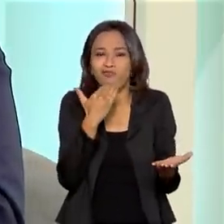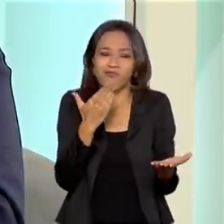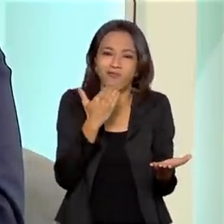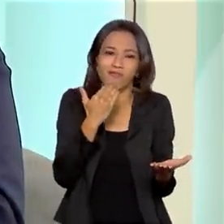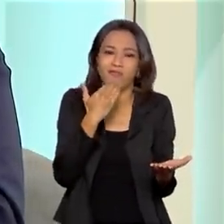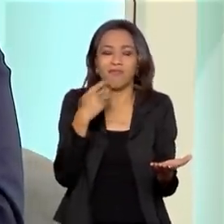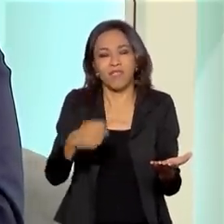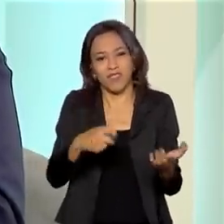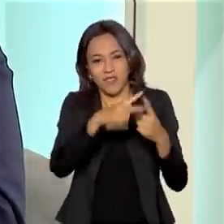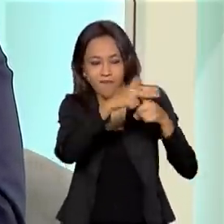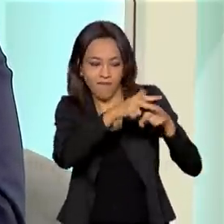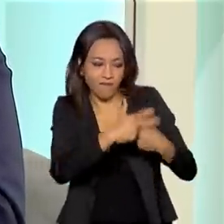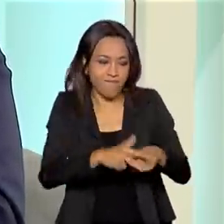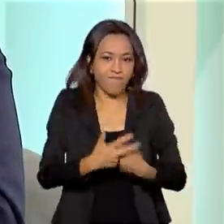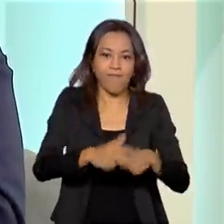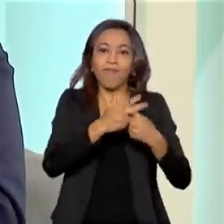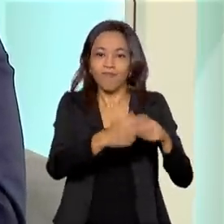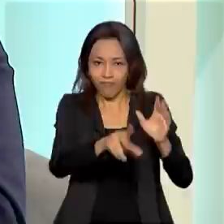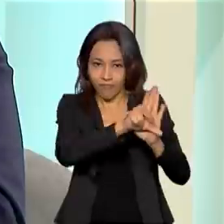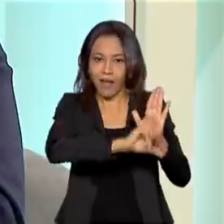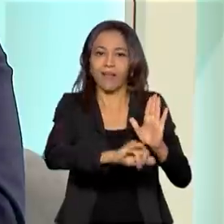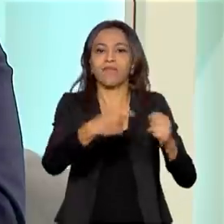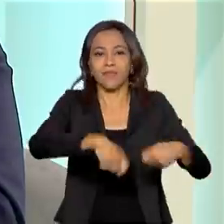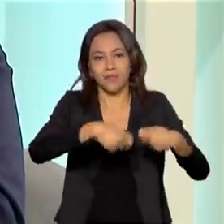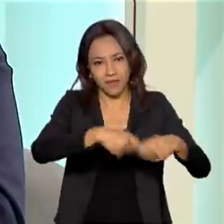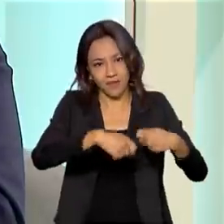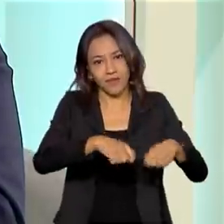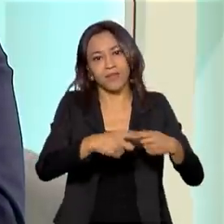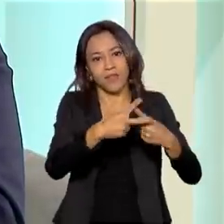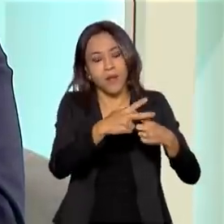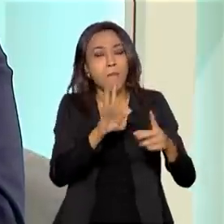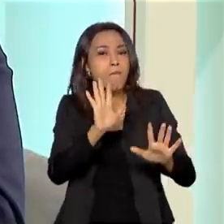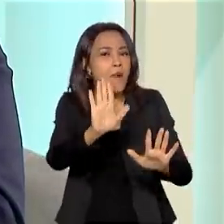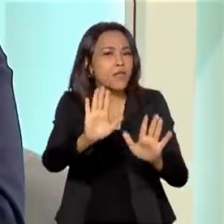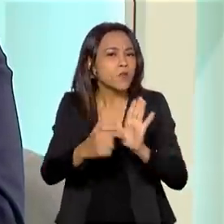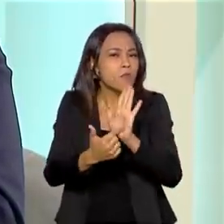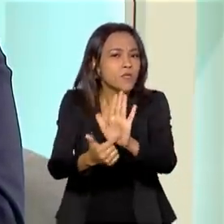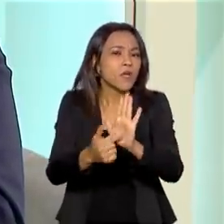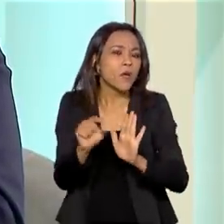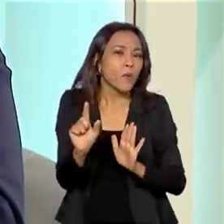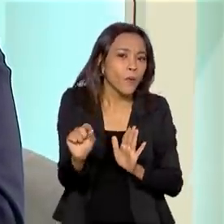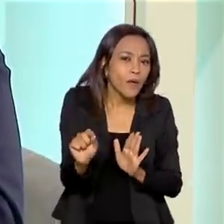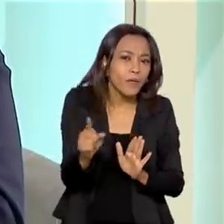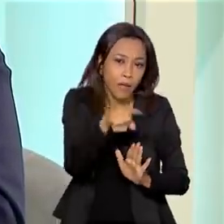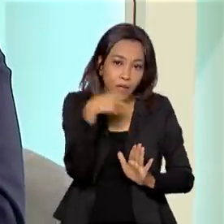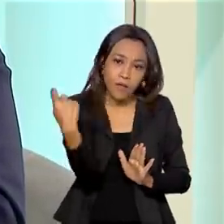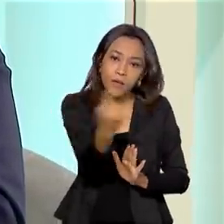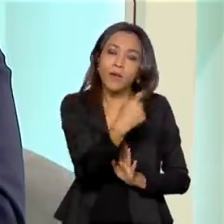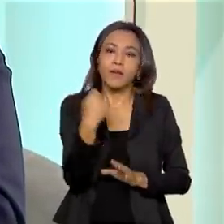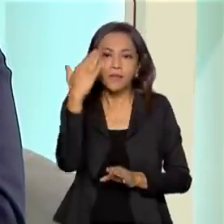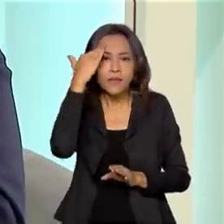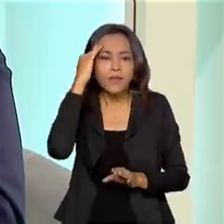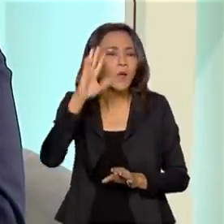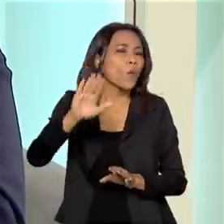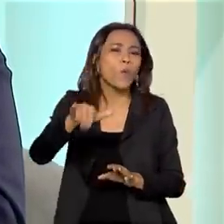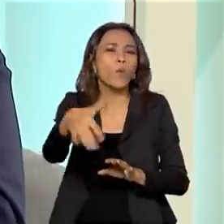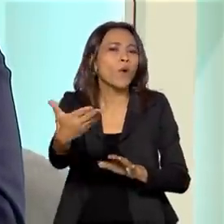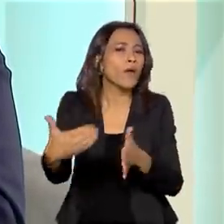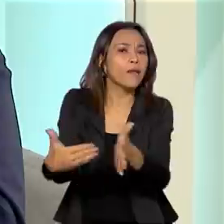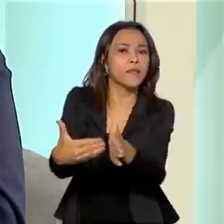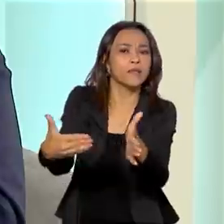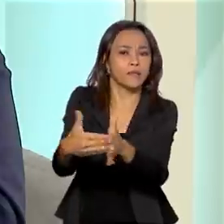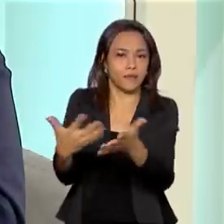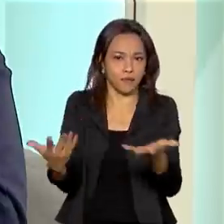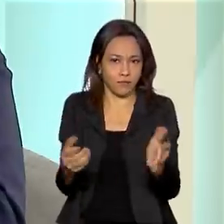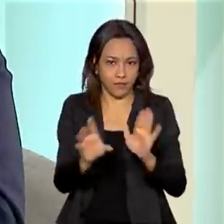e ela precisa, de alguma maneira, ser revista. Mas o ponto é, para que se entenda qual é a limitação, é importante